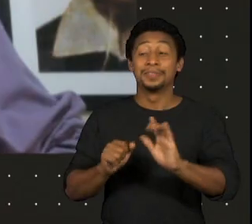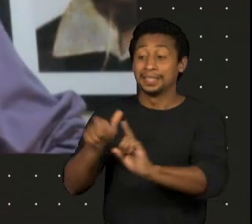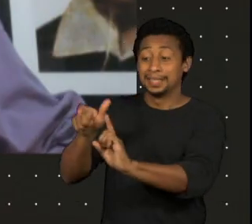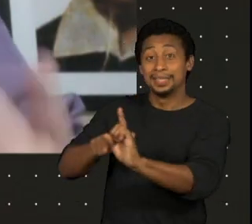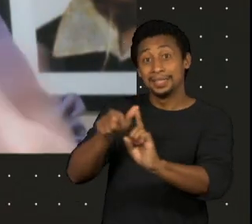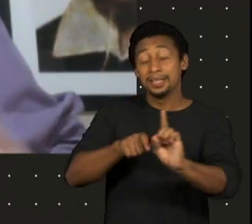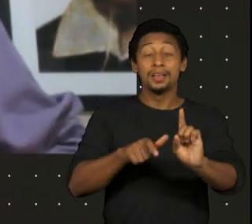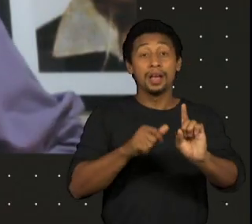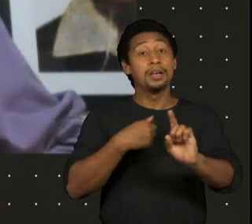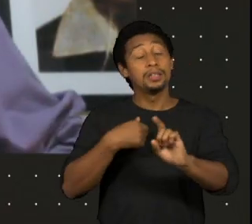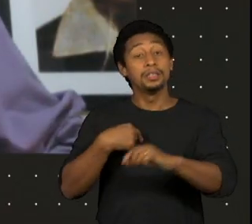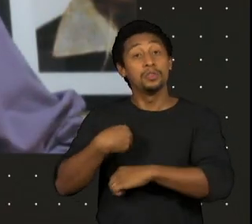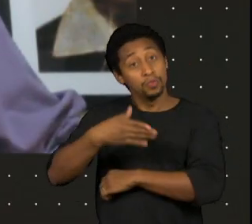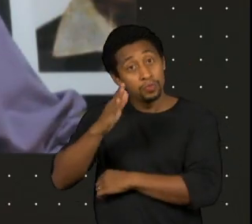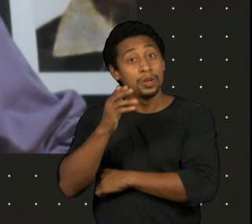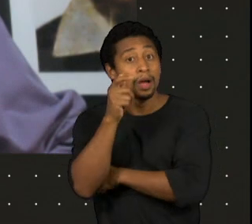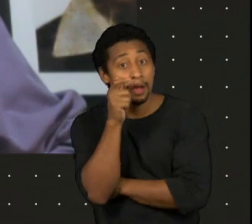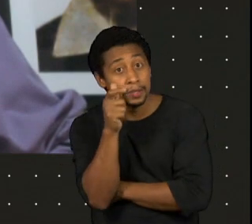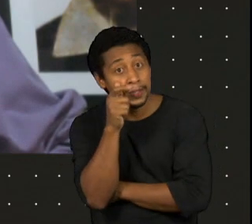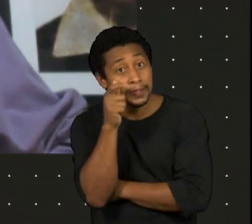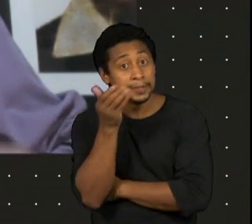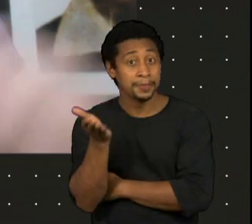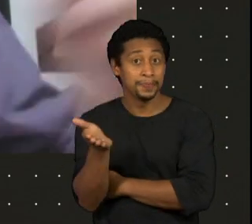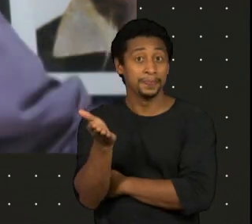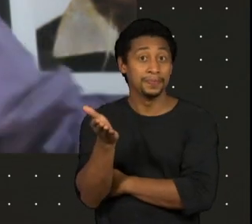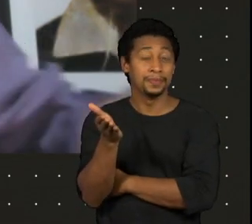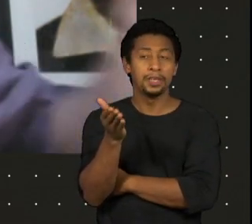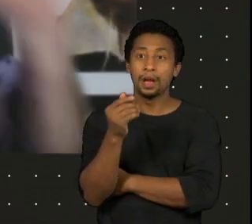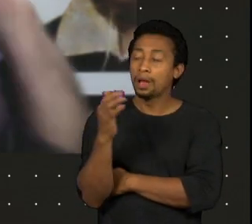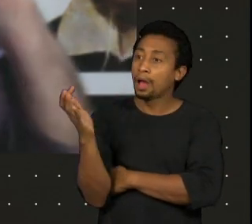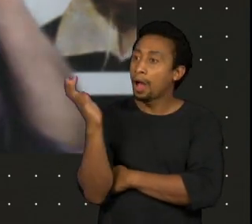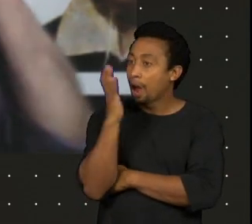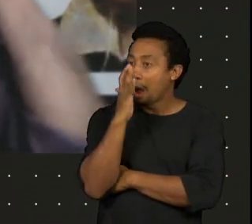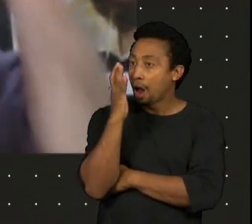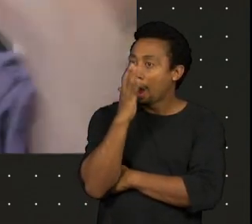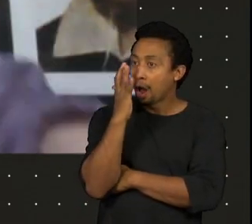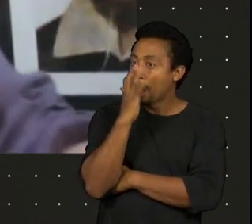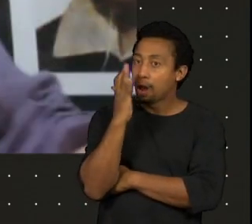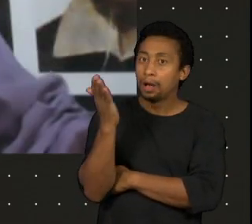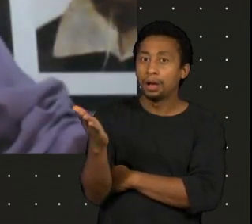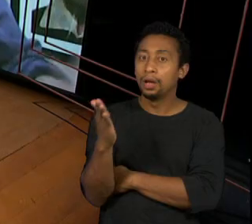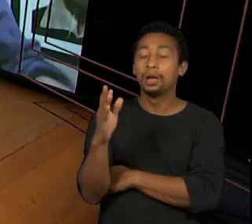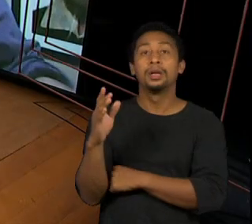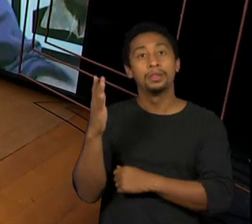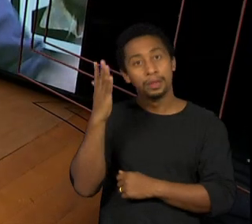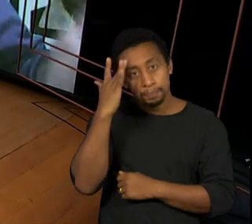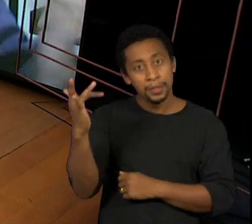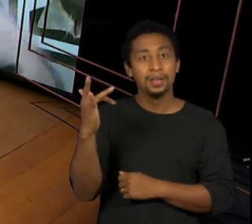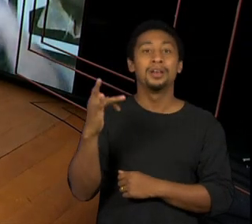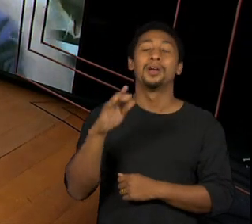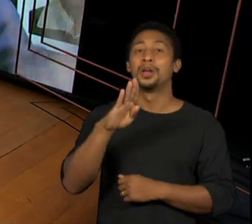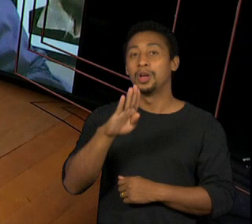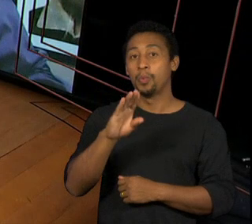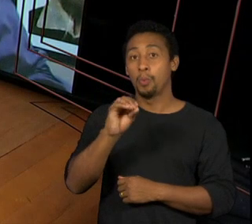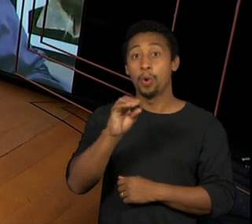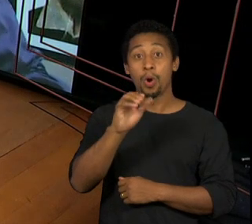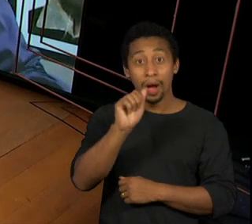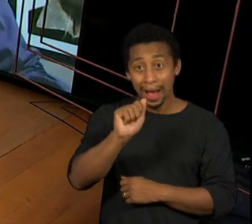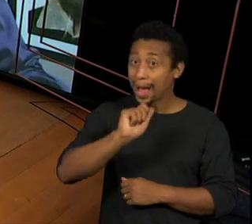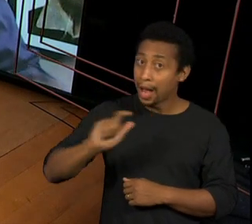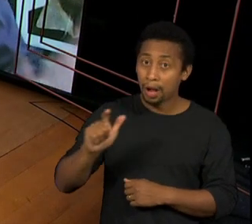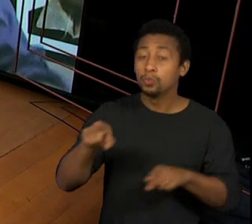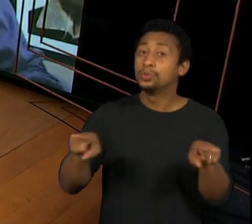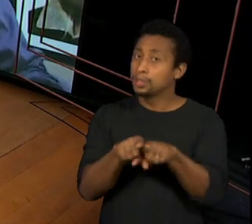assistir, antes do Boal até. E ficou impressionado, no dia seguinte foi o Boal. E o Boal ficou também muito